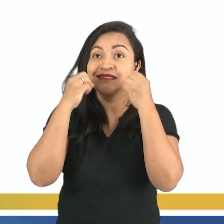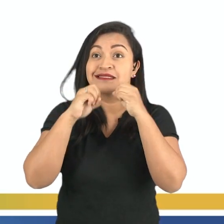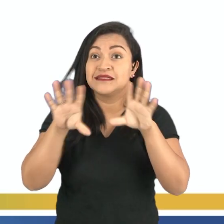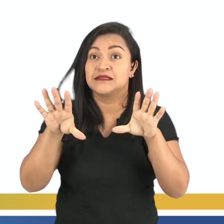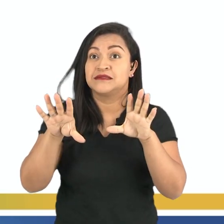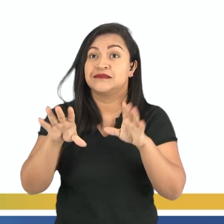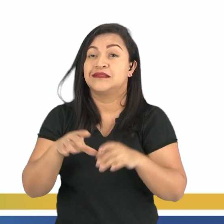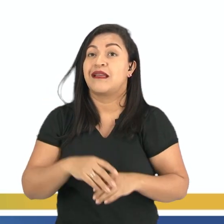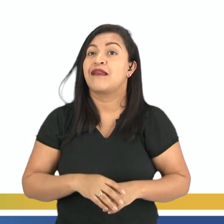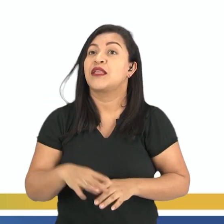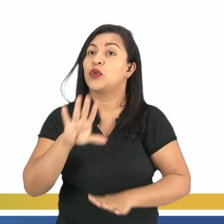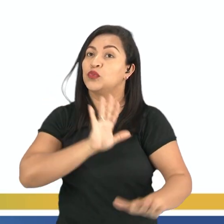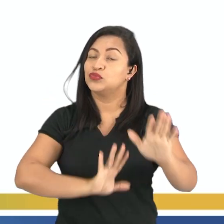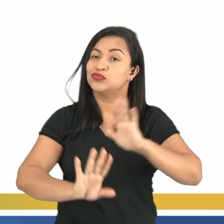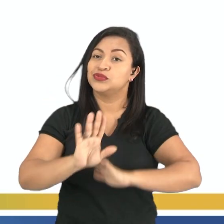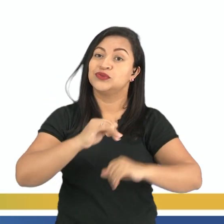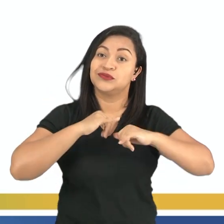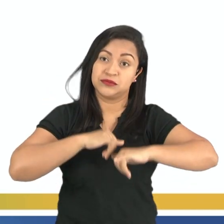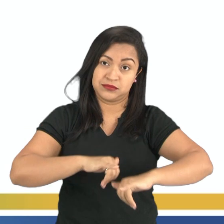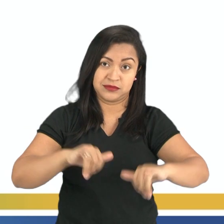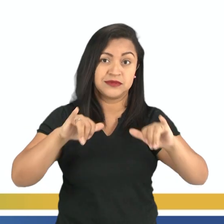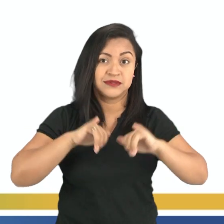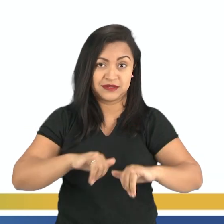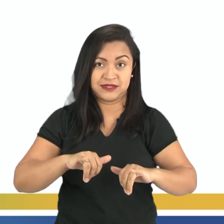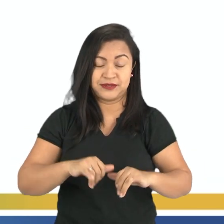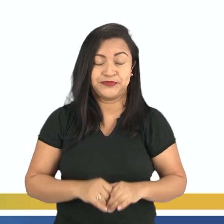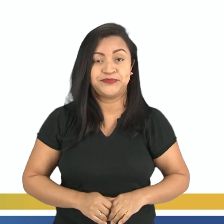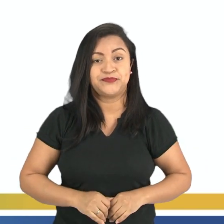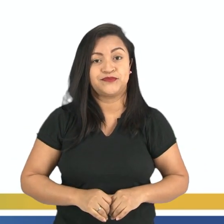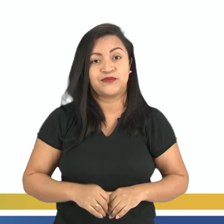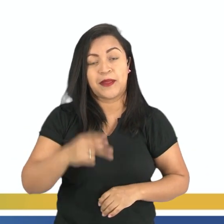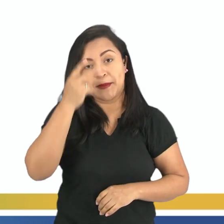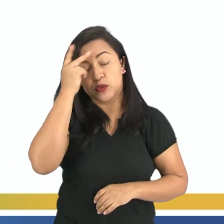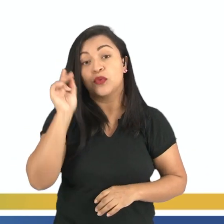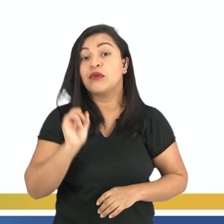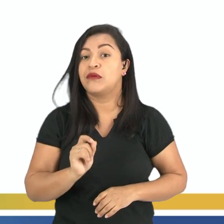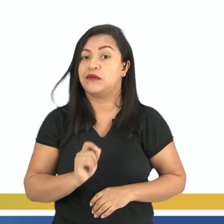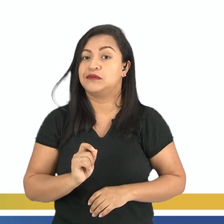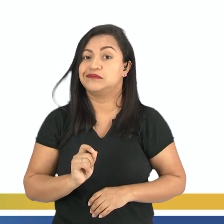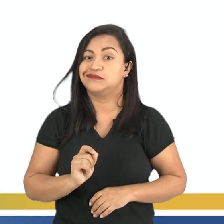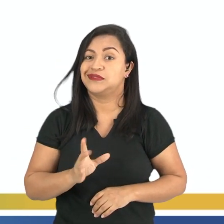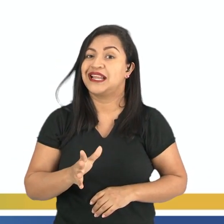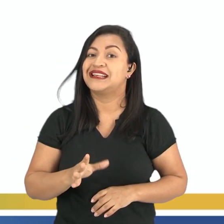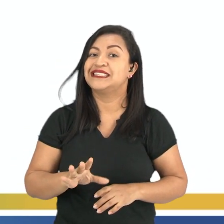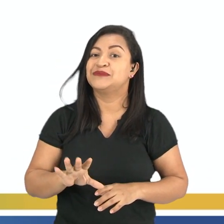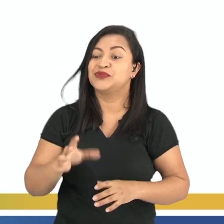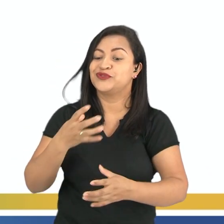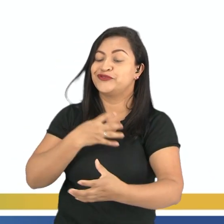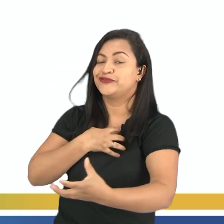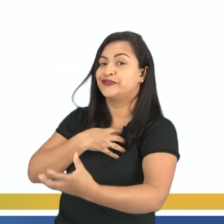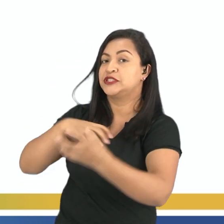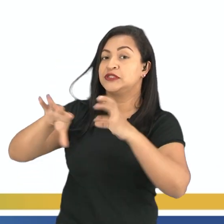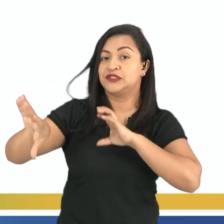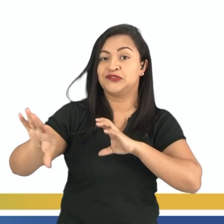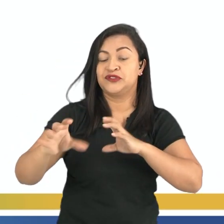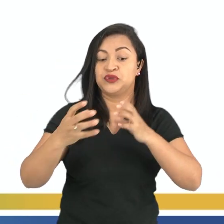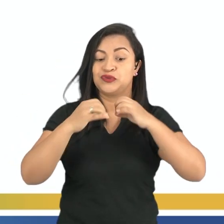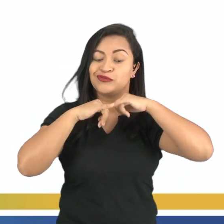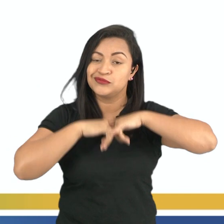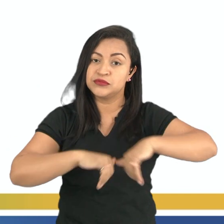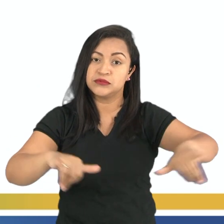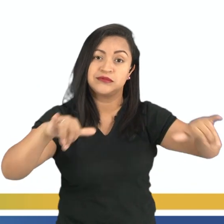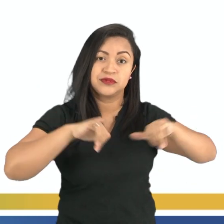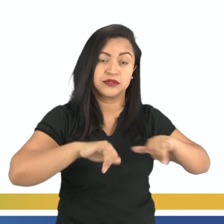com o que se compartilha. Pessoal, um texto desse, geralmente as pessoas se identificam e logo compartilham.